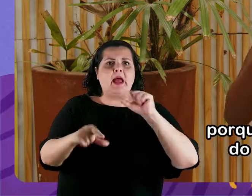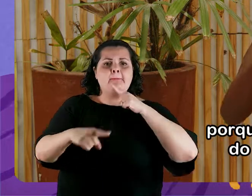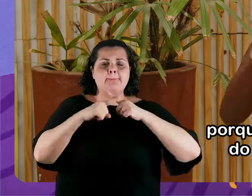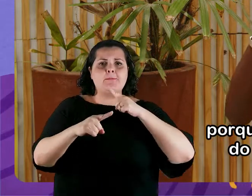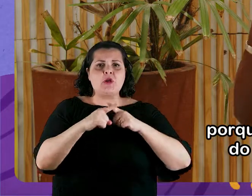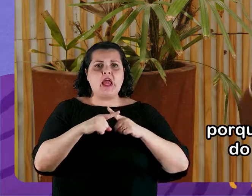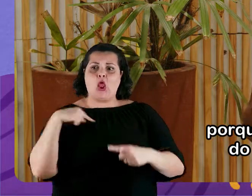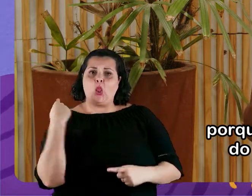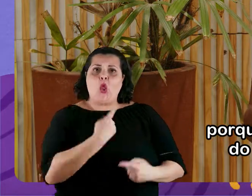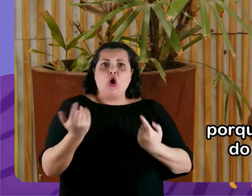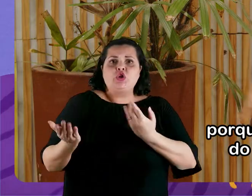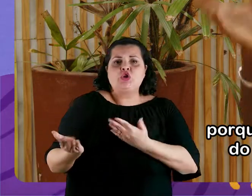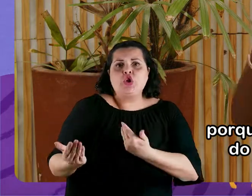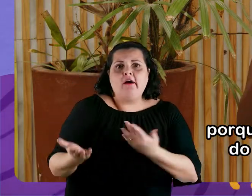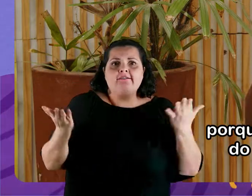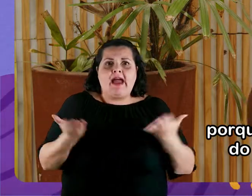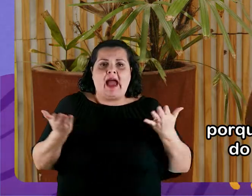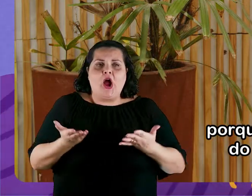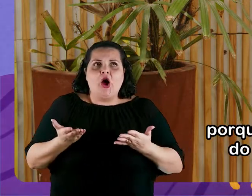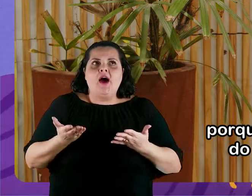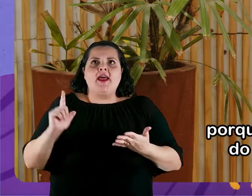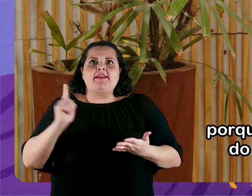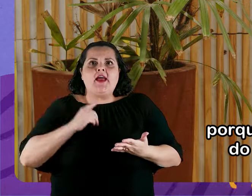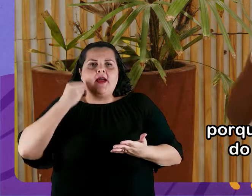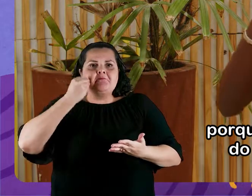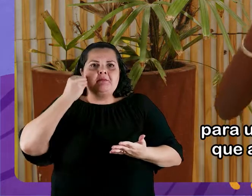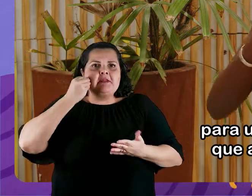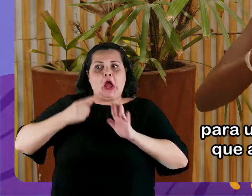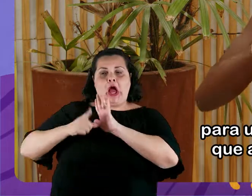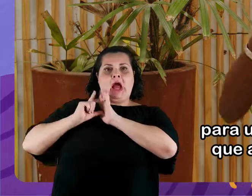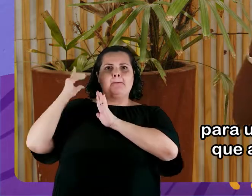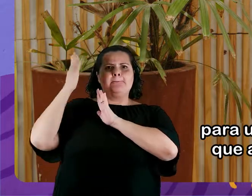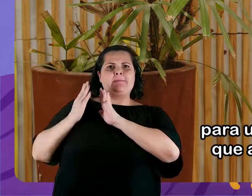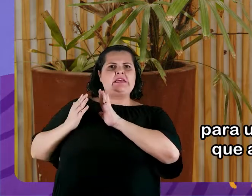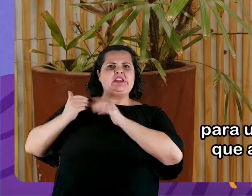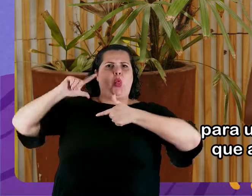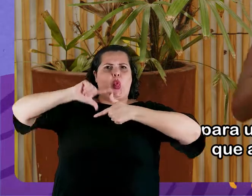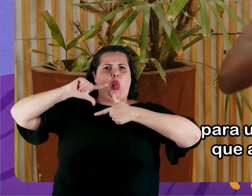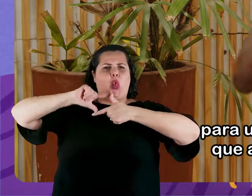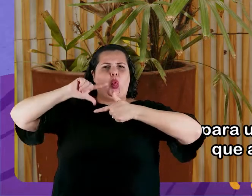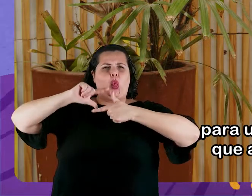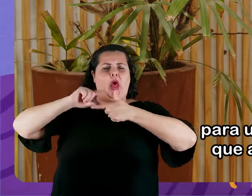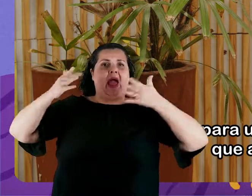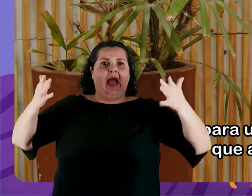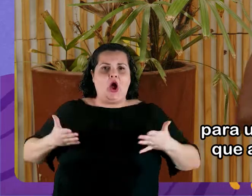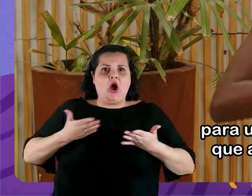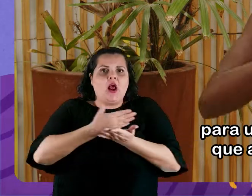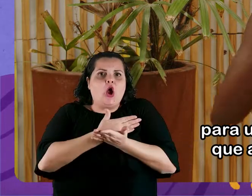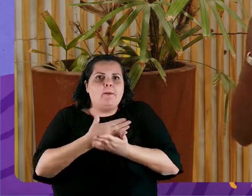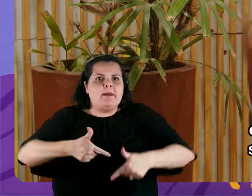Porque a gente está pegando essa fase de transição daquele Brasil bem colonial, bem arcaico, para um Brasil que está começando a entender que as lutas raciais são